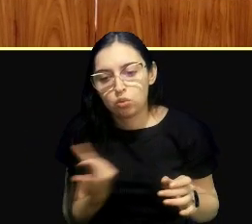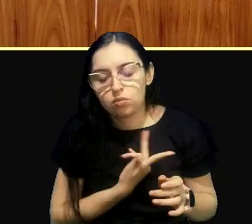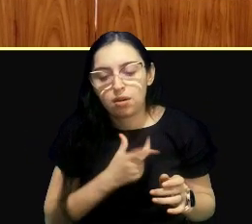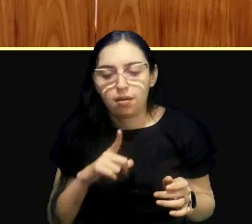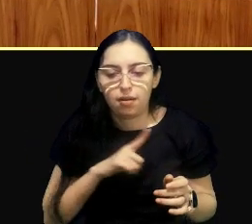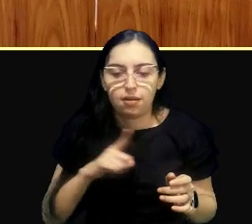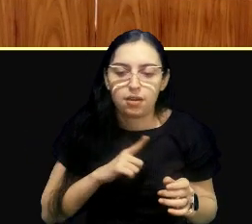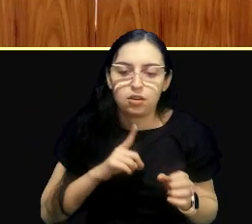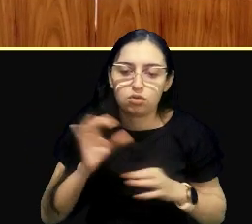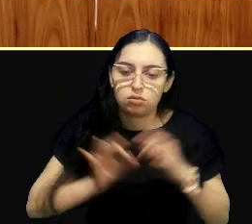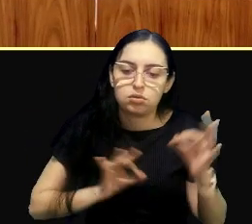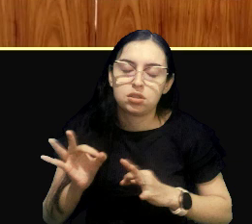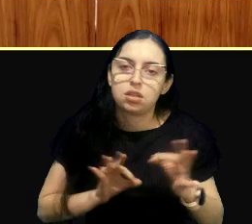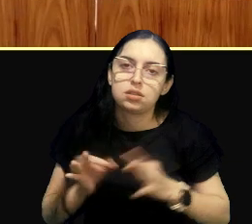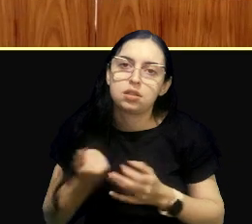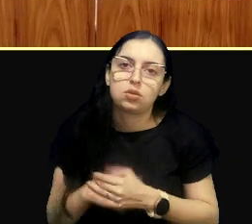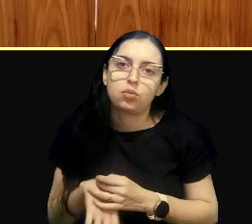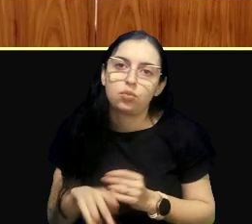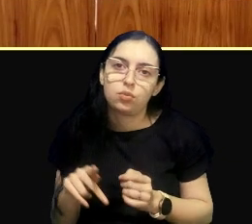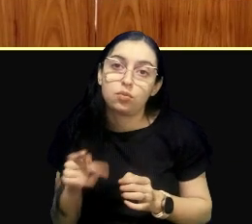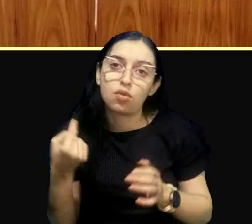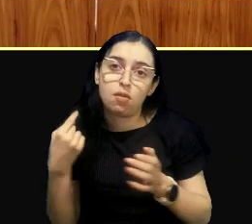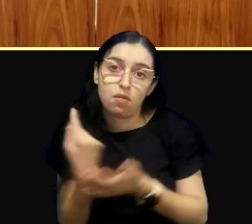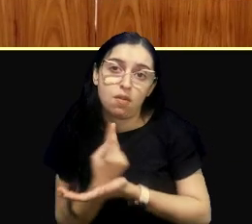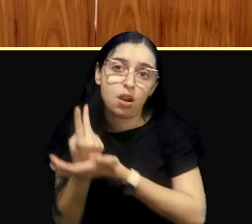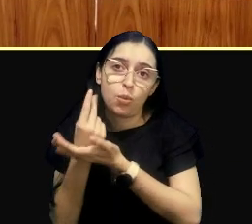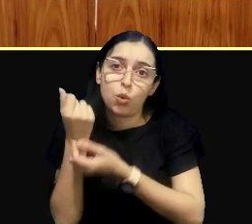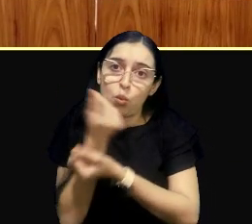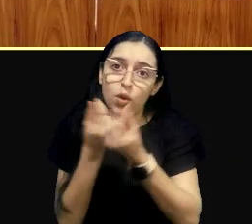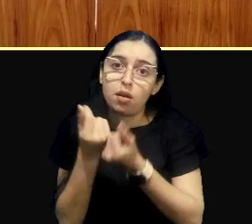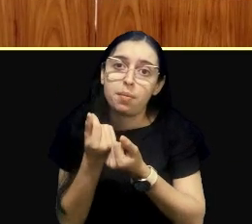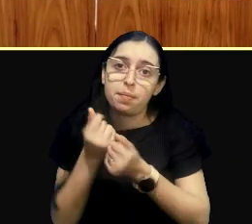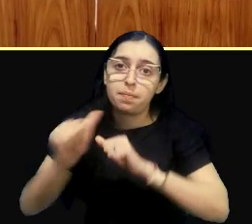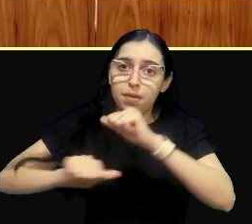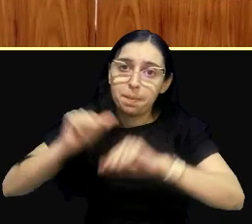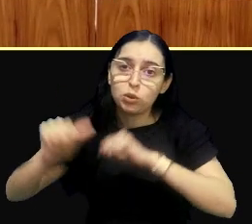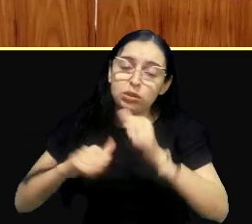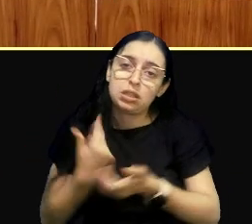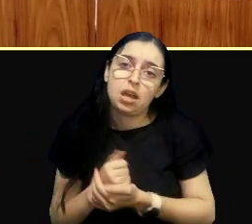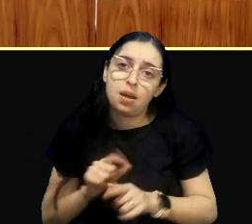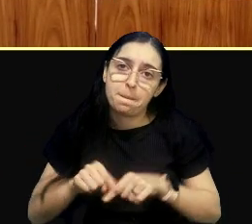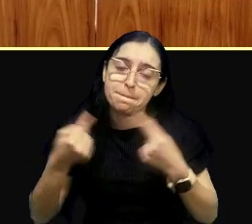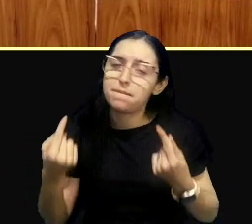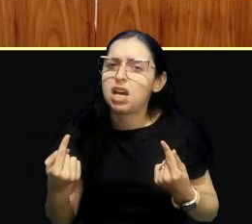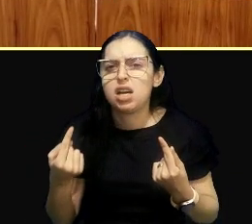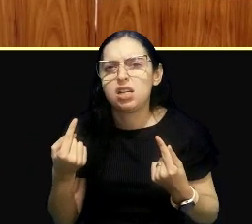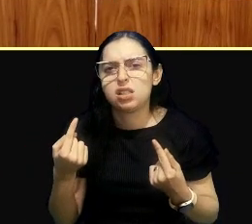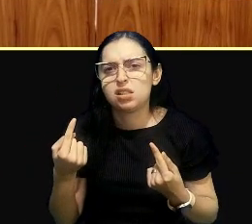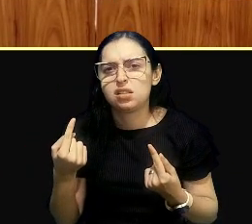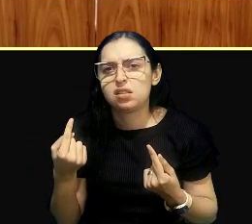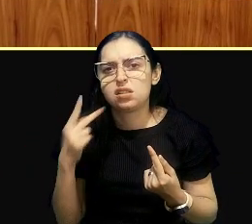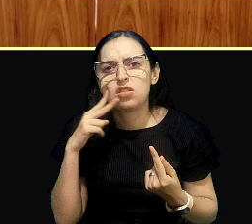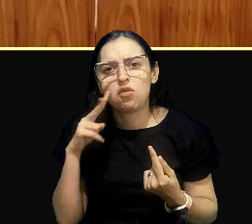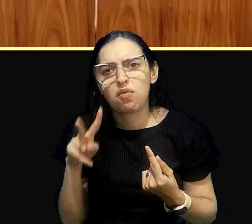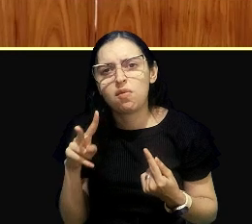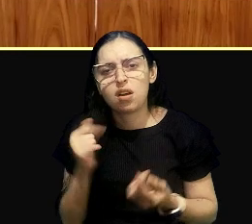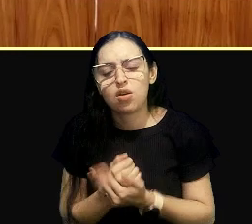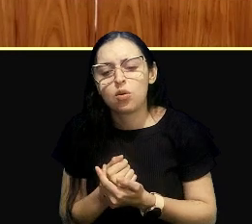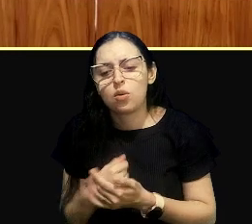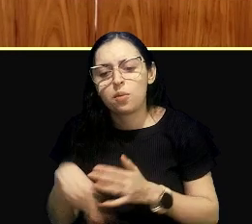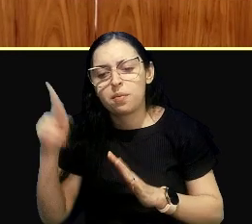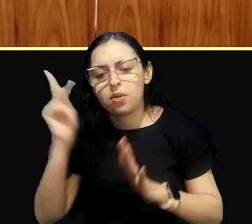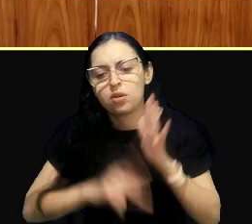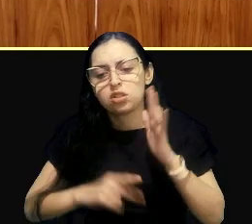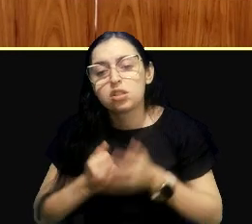judicialização, você coloca o valor do custo para revitalizar, mas você não faz uma projeção de,